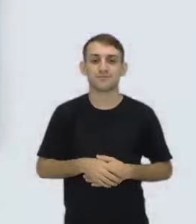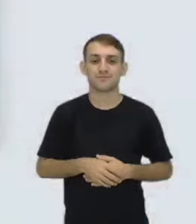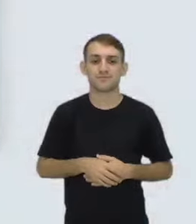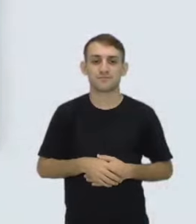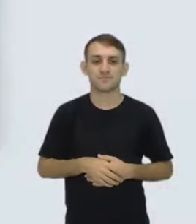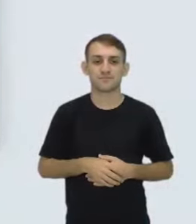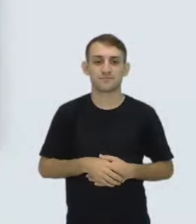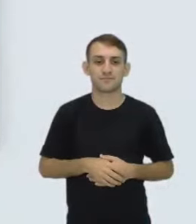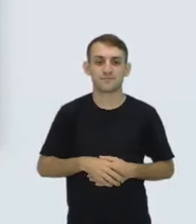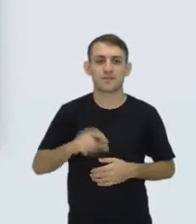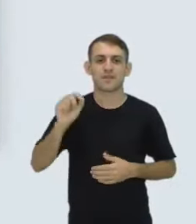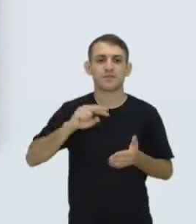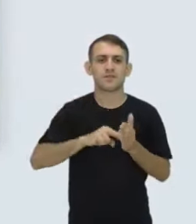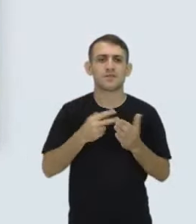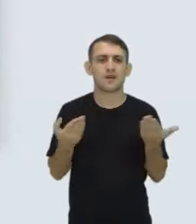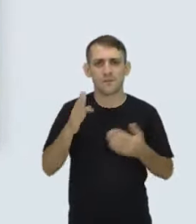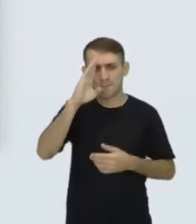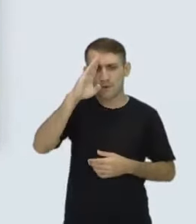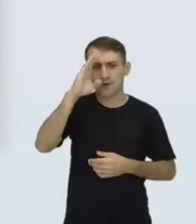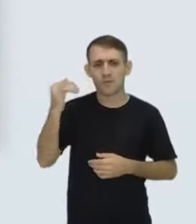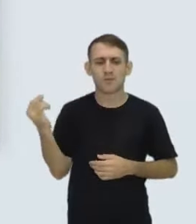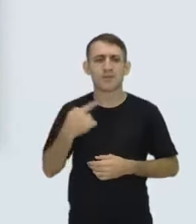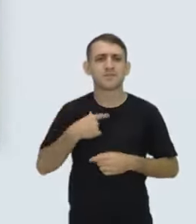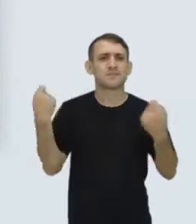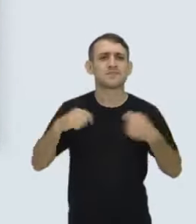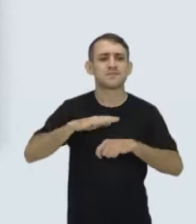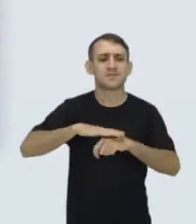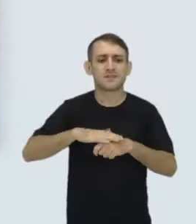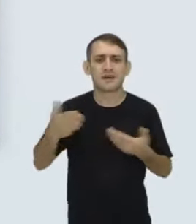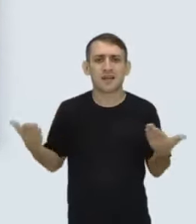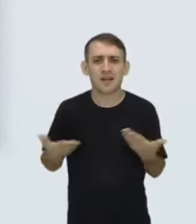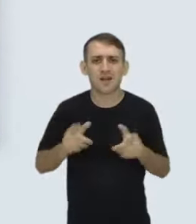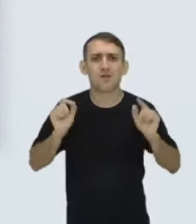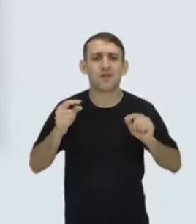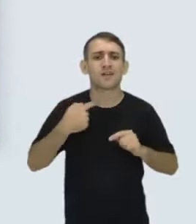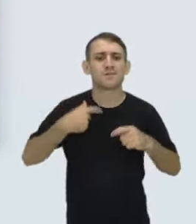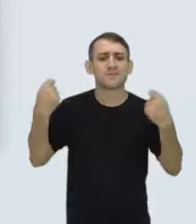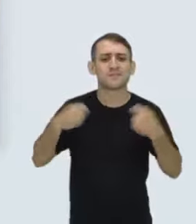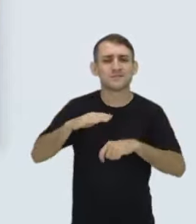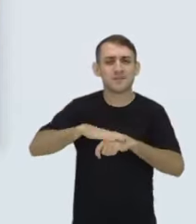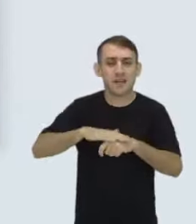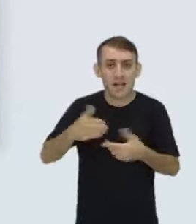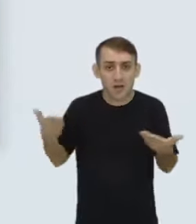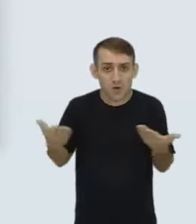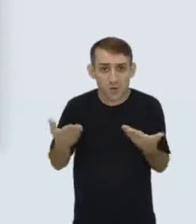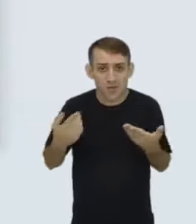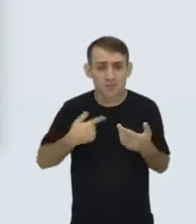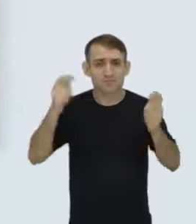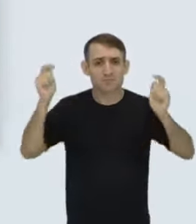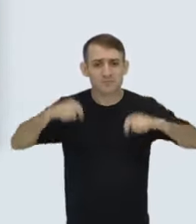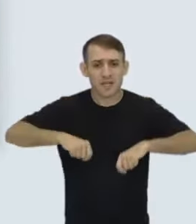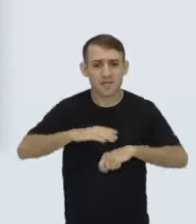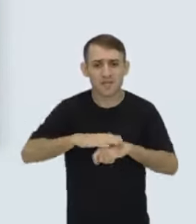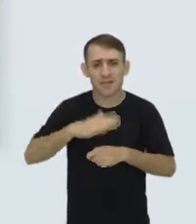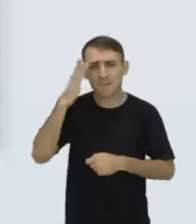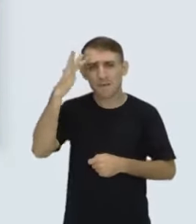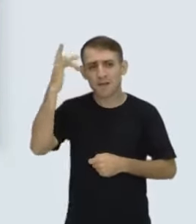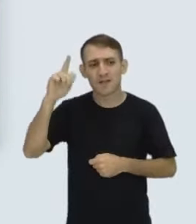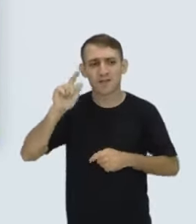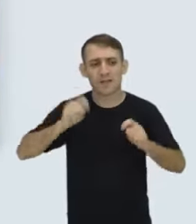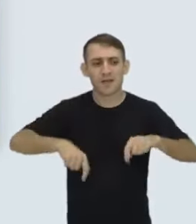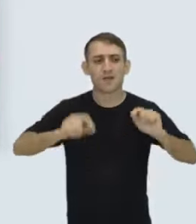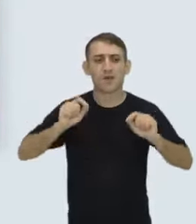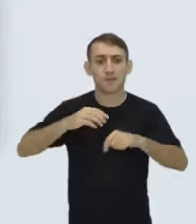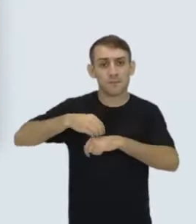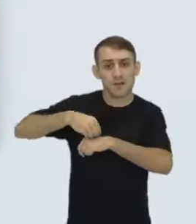O que é prioridade agora no momento? O que eu preciso fazer agora? O que eu preciso fazer hoje? O que eu posso deixar pra fazer amanhã? E